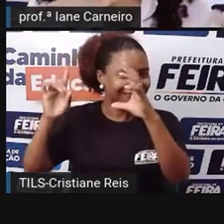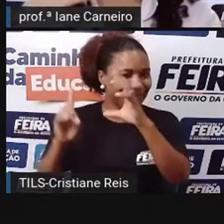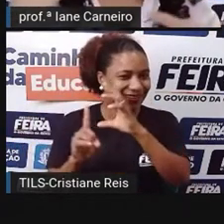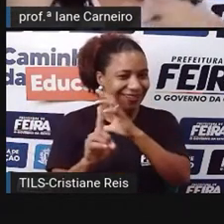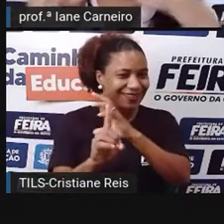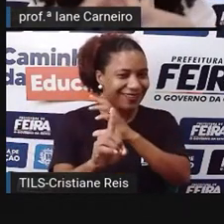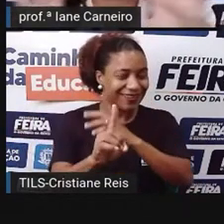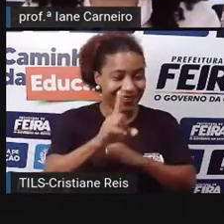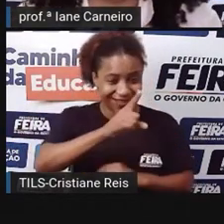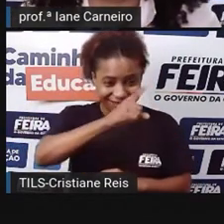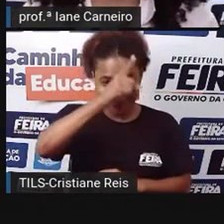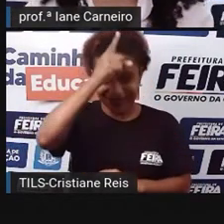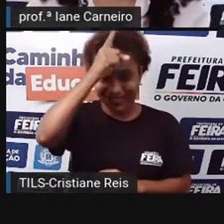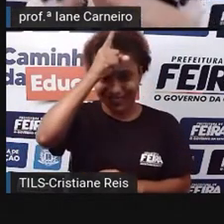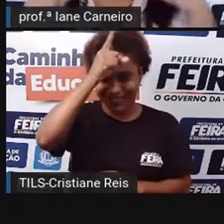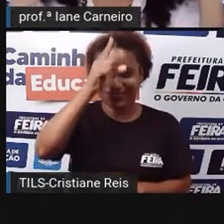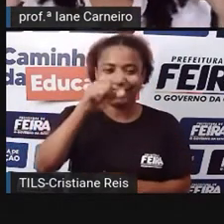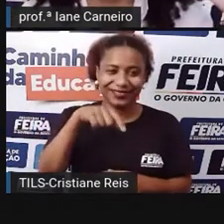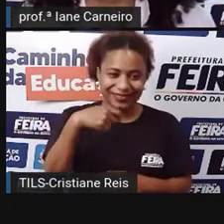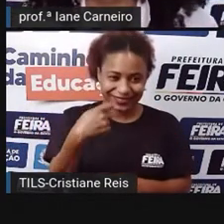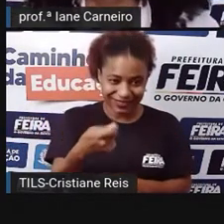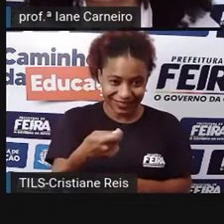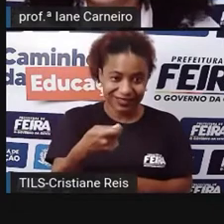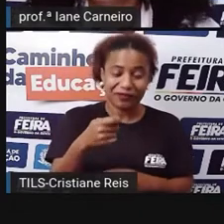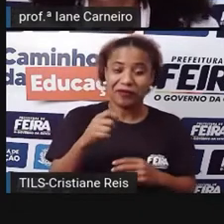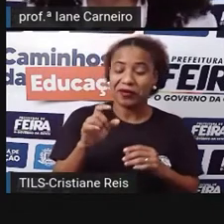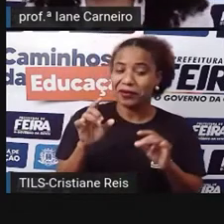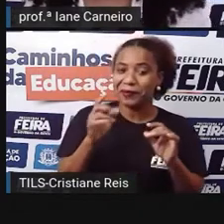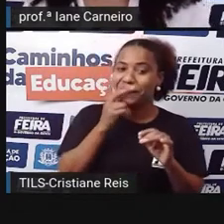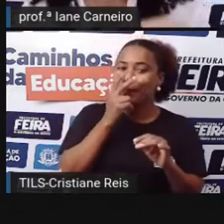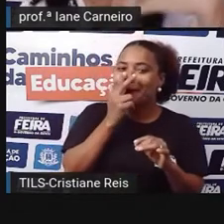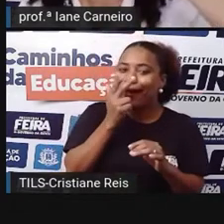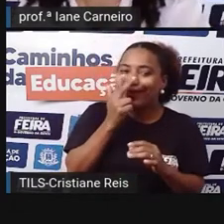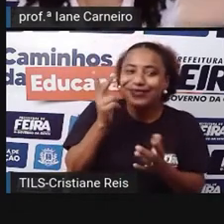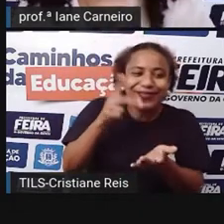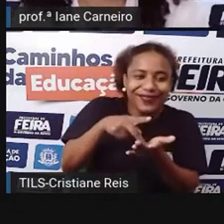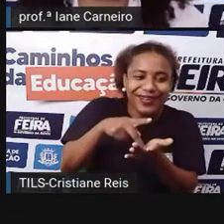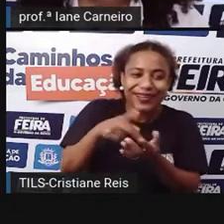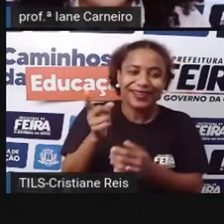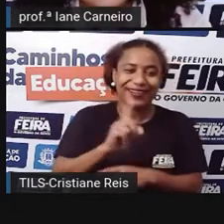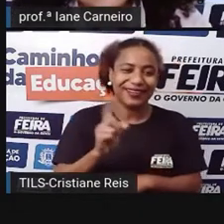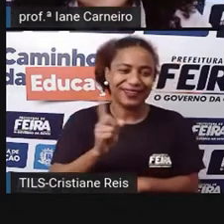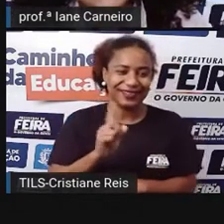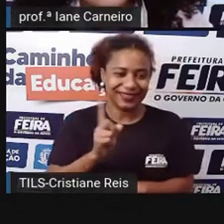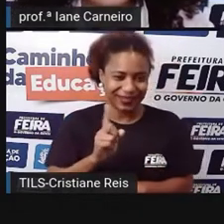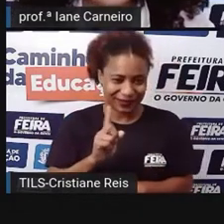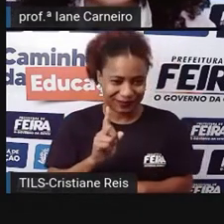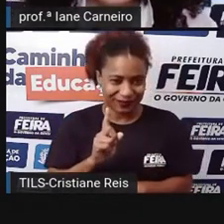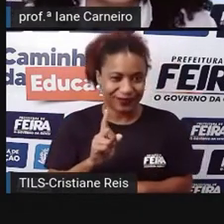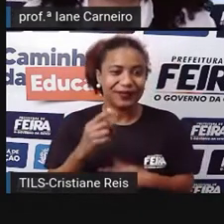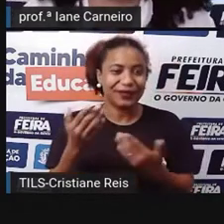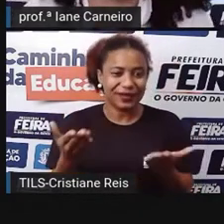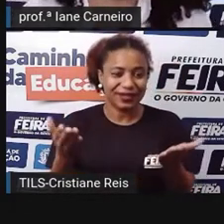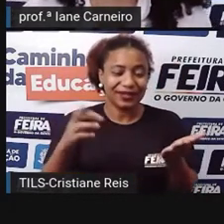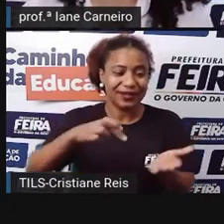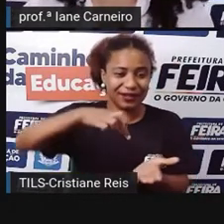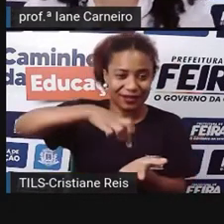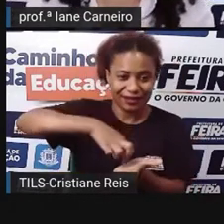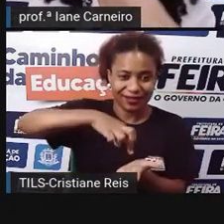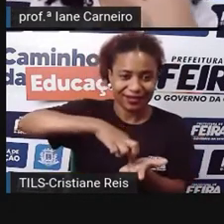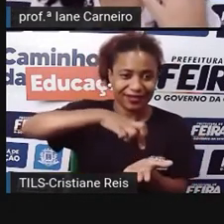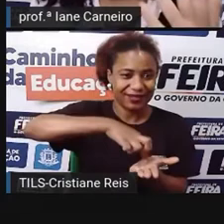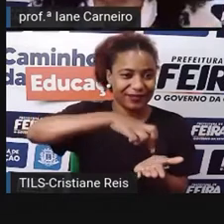atribuem e falam algumas coisas fantásticas. Então, por exemplo, na lenda do Saci Pereri,